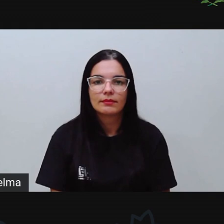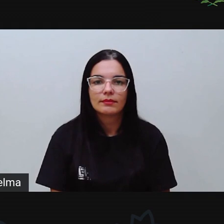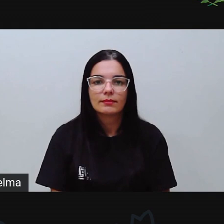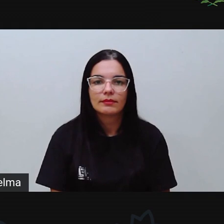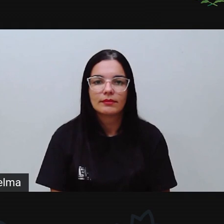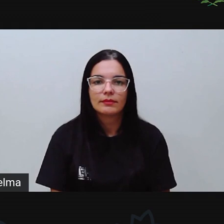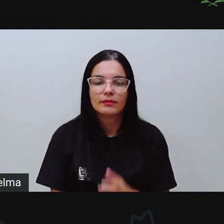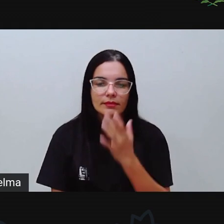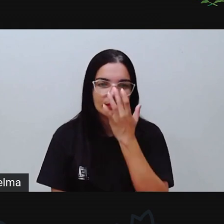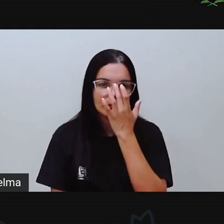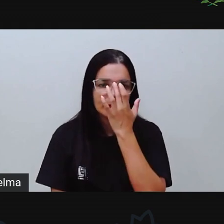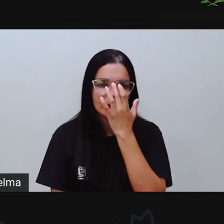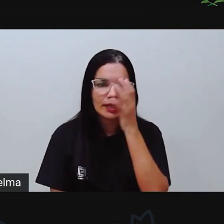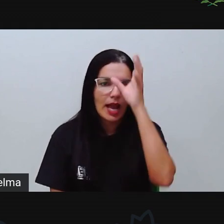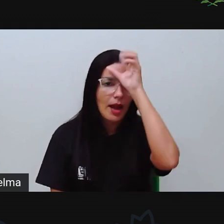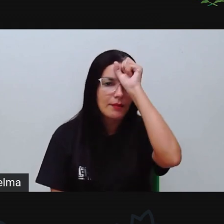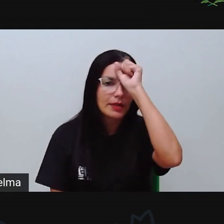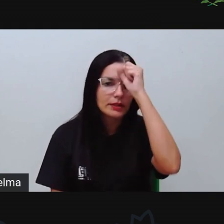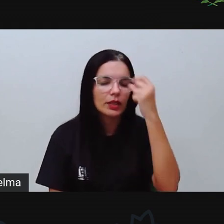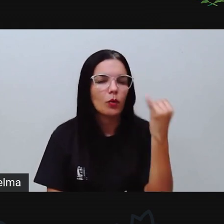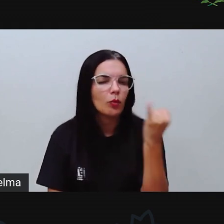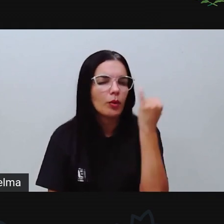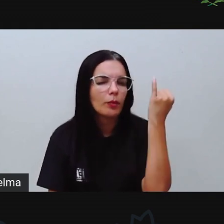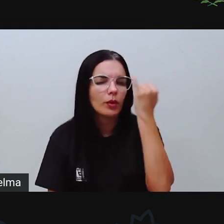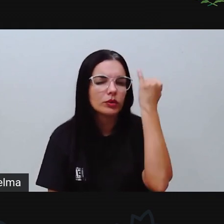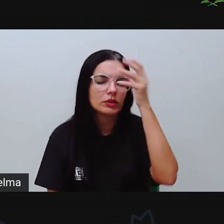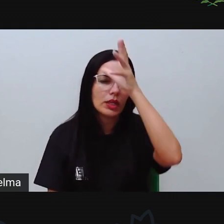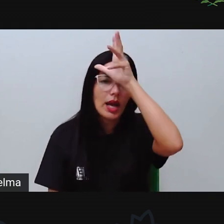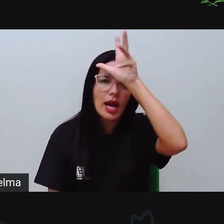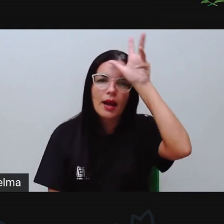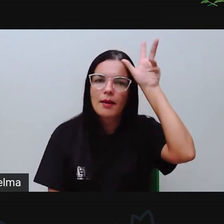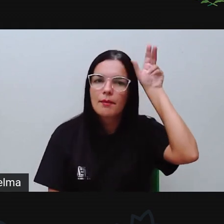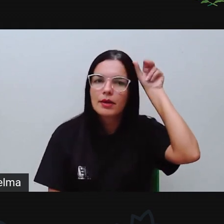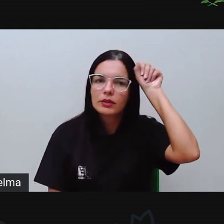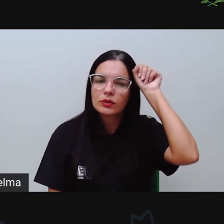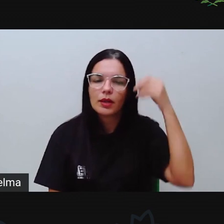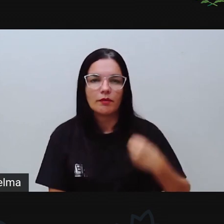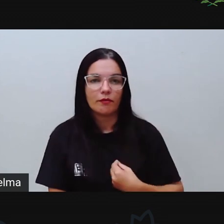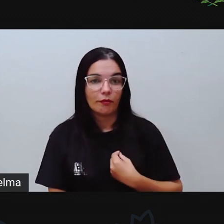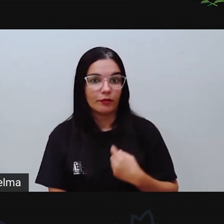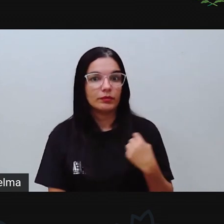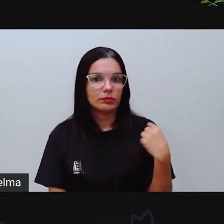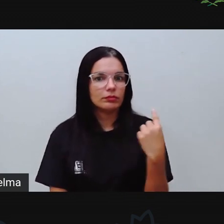sobre a importância da Amazônia aí para a nossa vida.